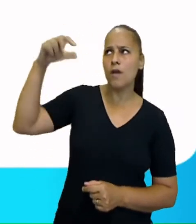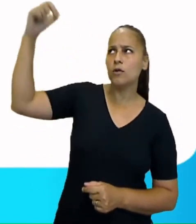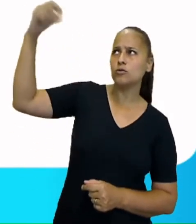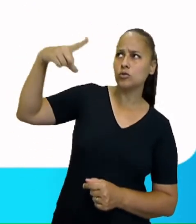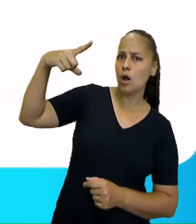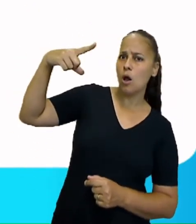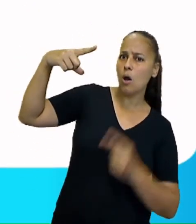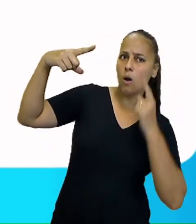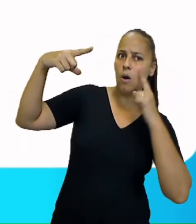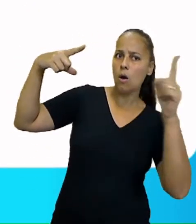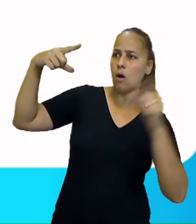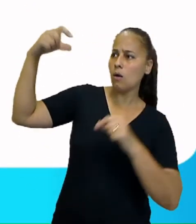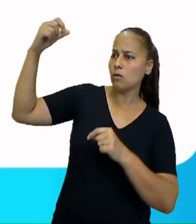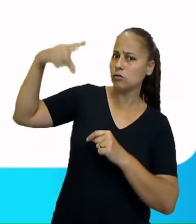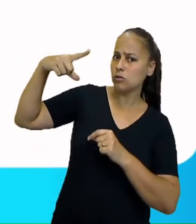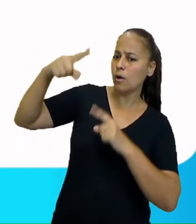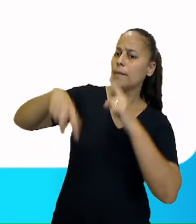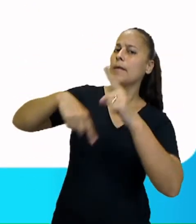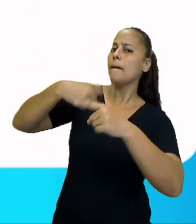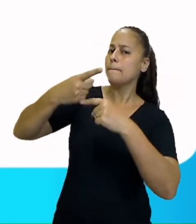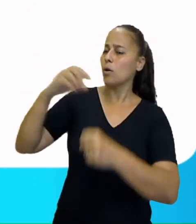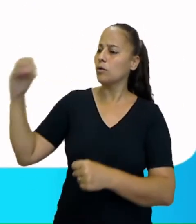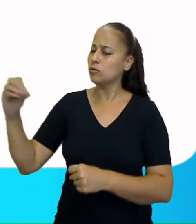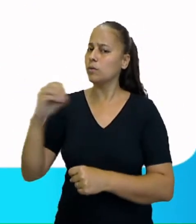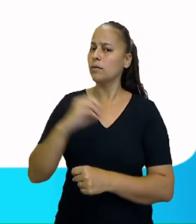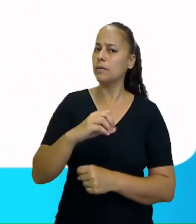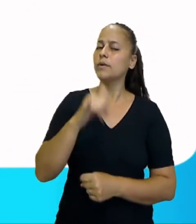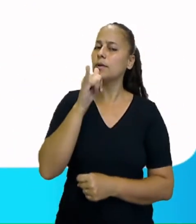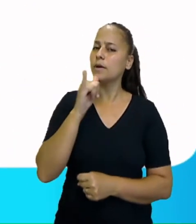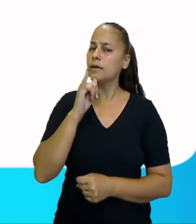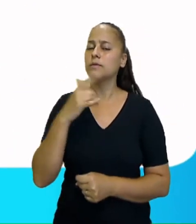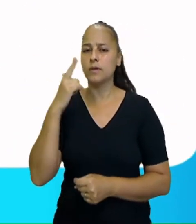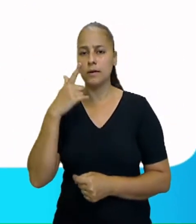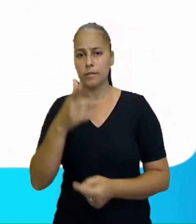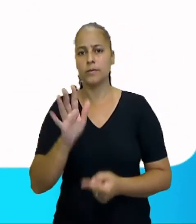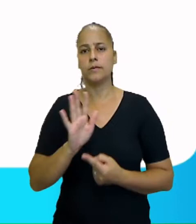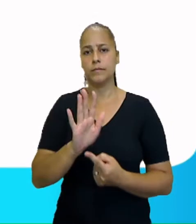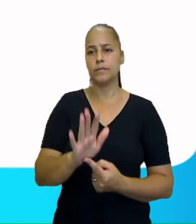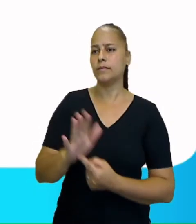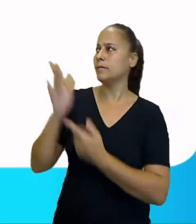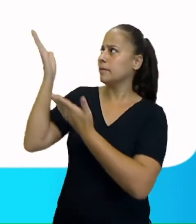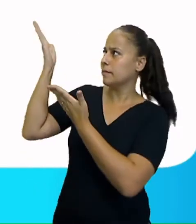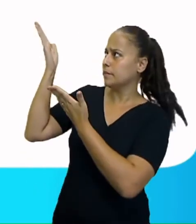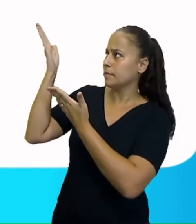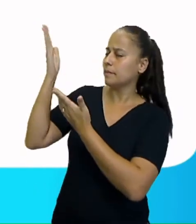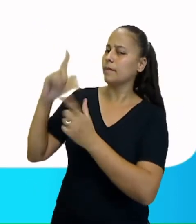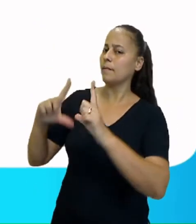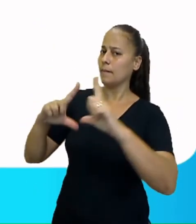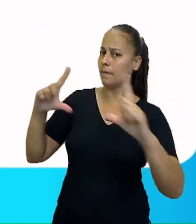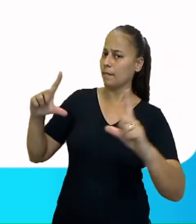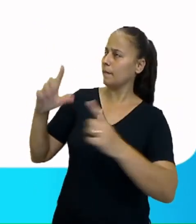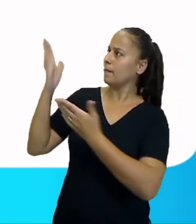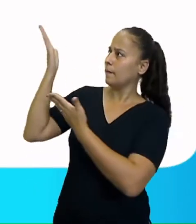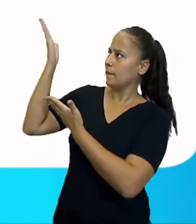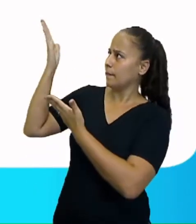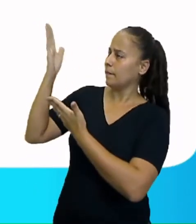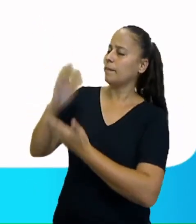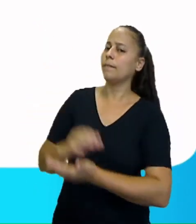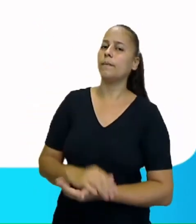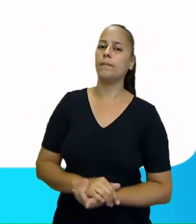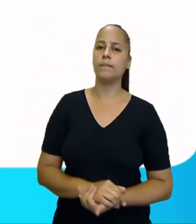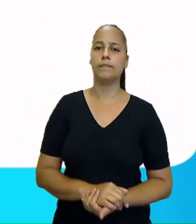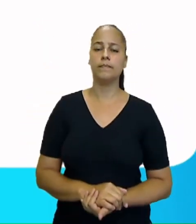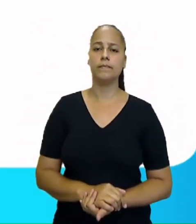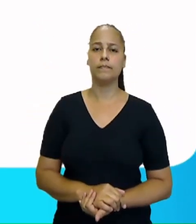primeiro que o oeste. Vamos dar um exemplo para vocês. Olha só o mapinha que está aí do lado, vou deixar ele maior aqui.